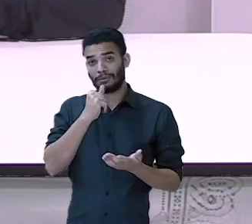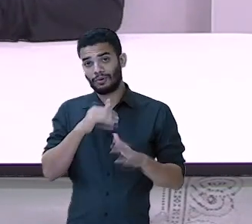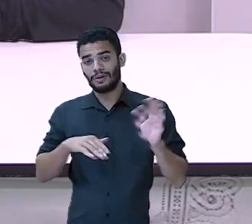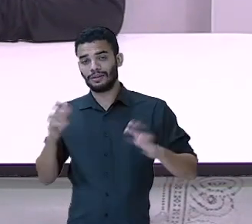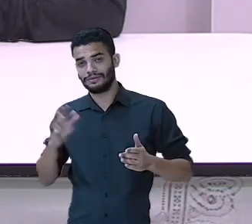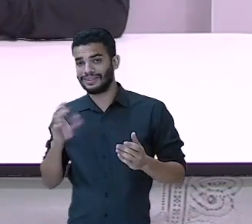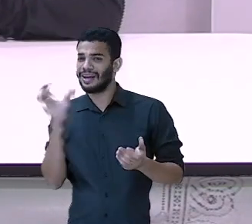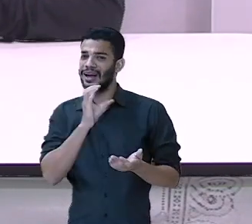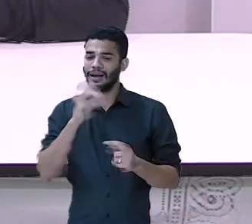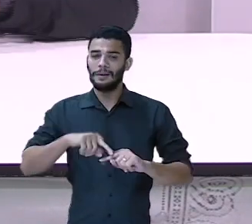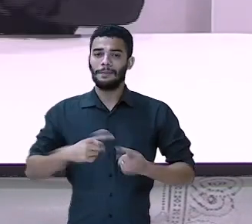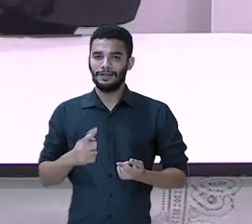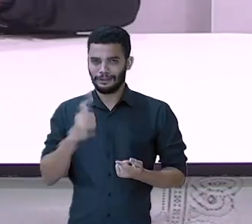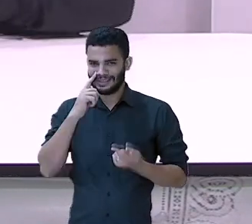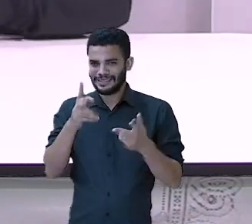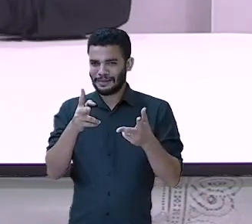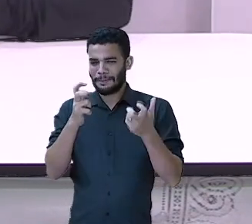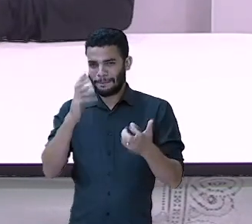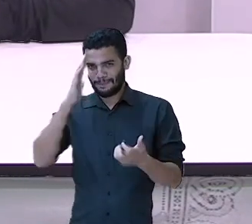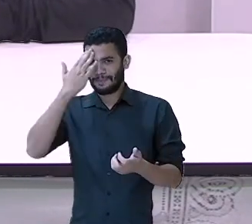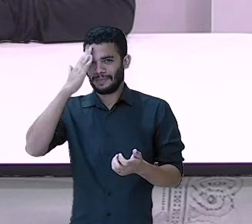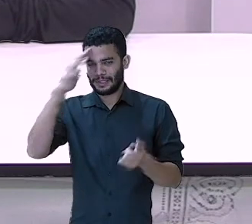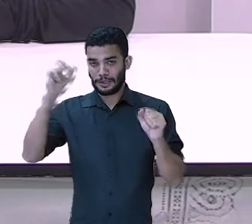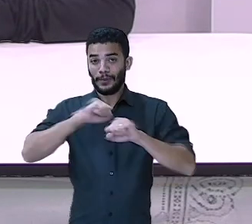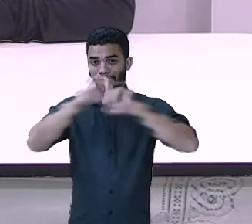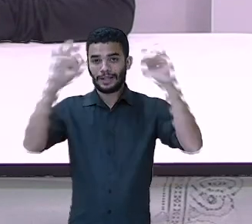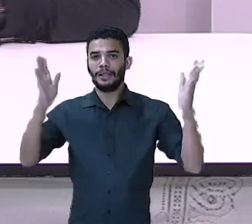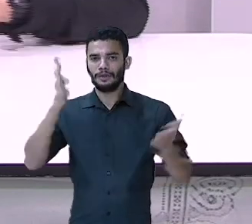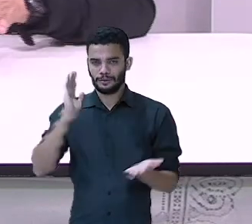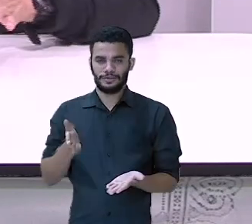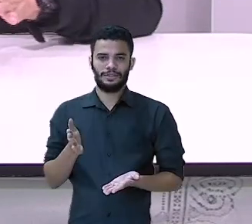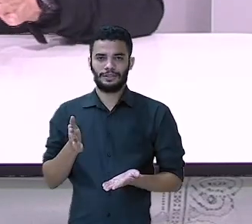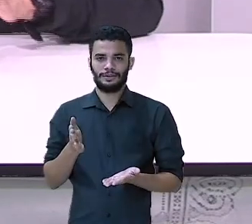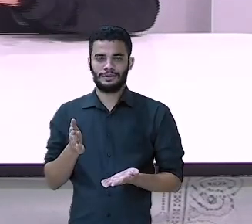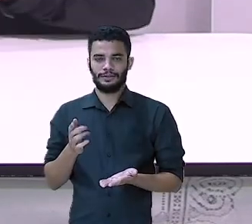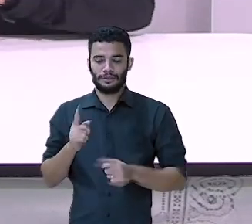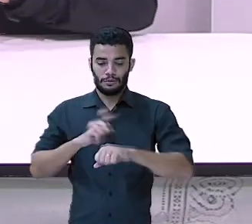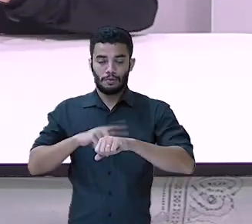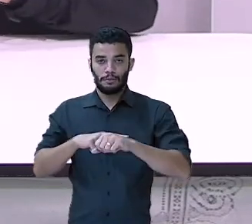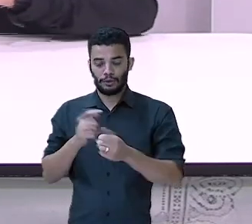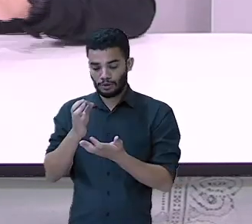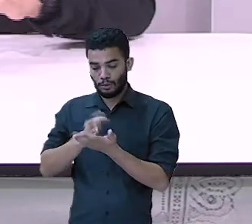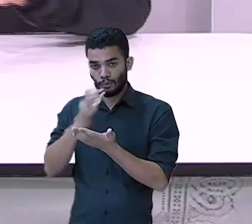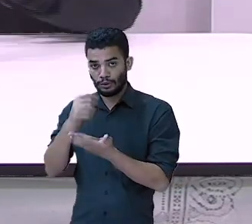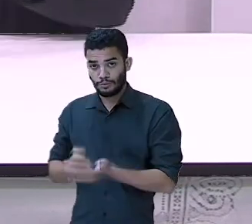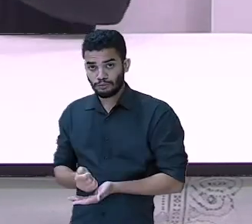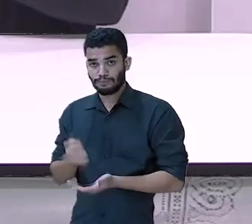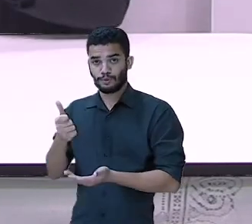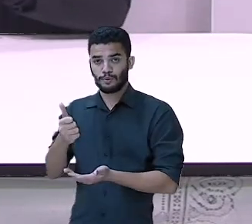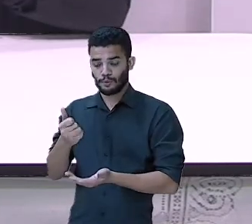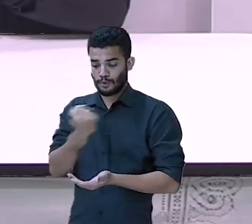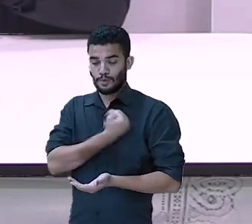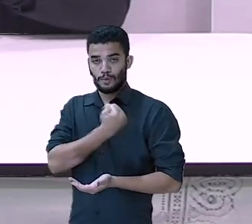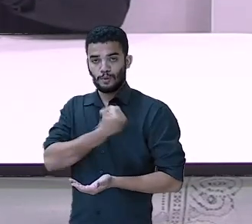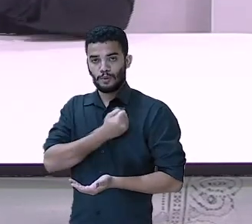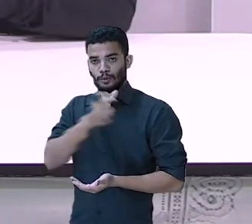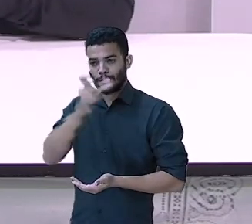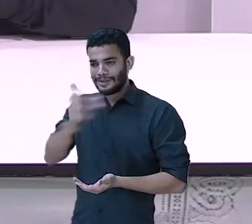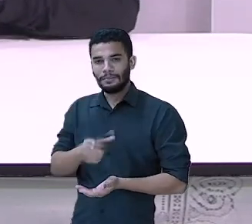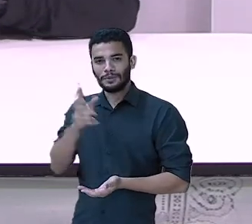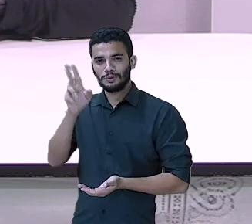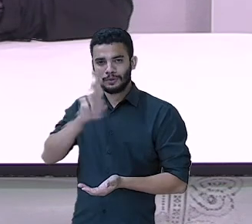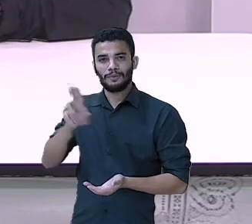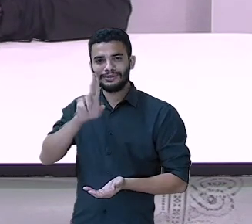Mas, vocês já conseguiram entender a forma que joga. Jogou a moeda, sai o número do jogador, ele vai pulando a